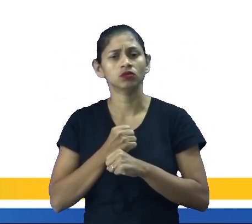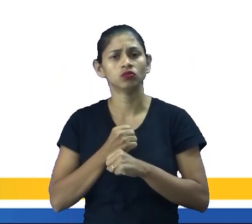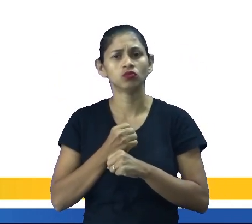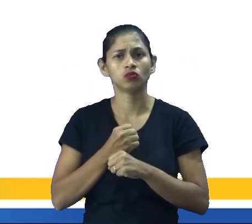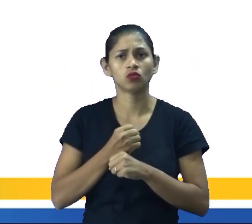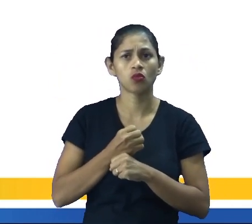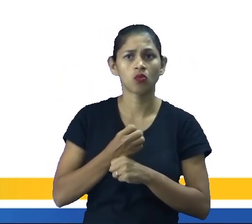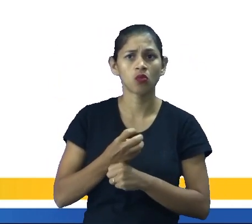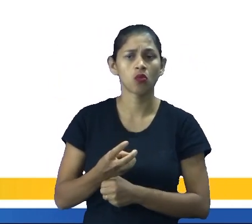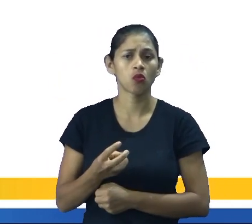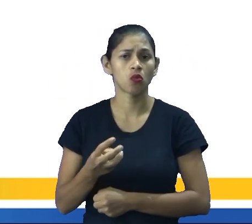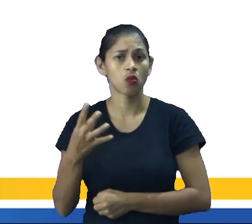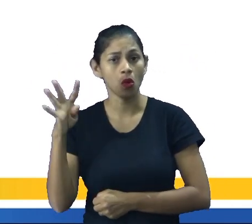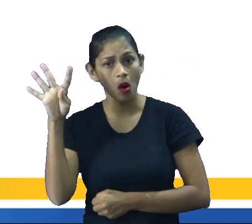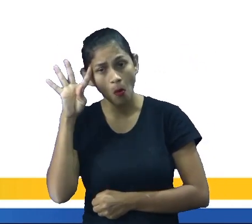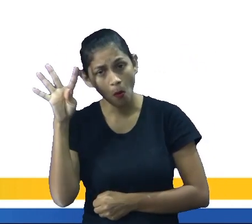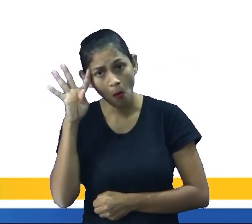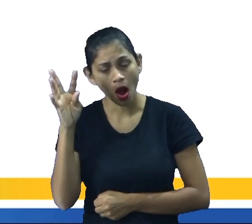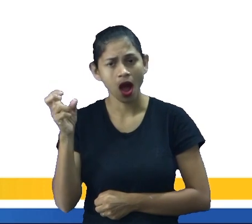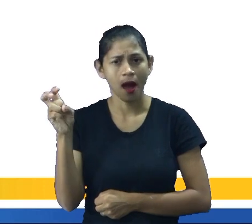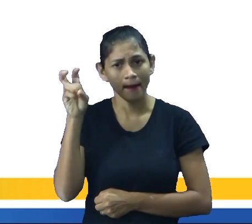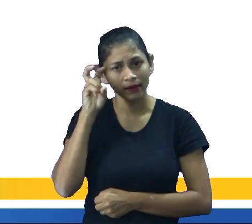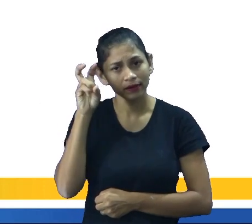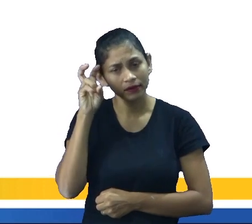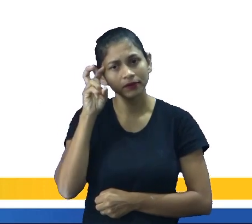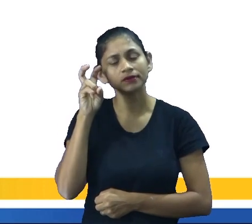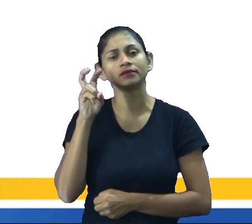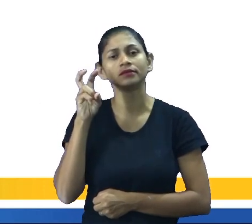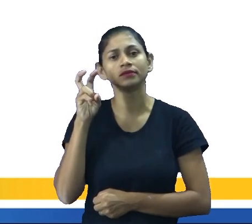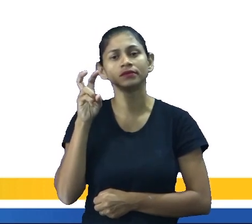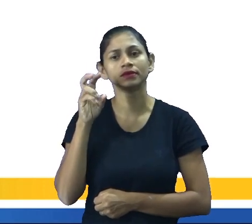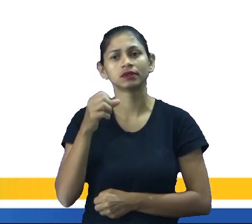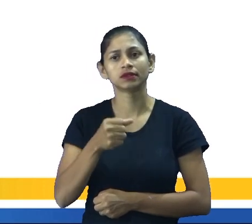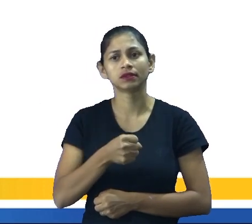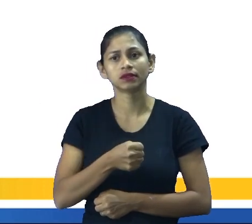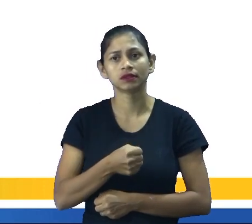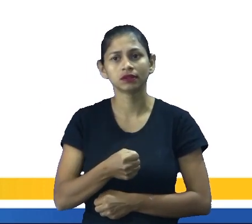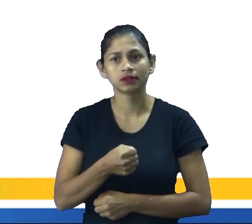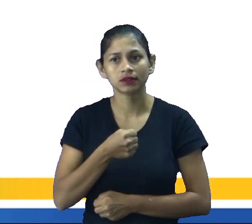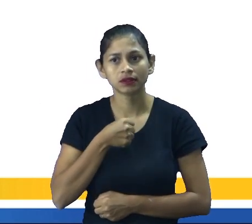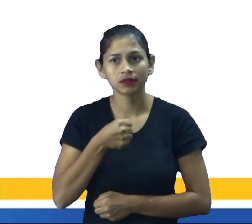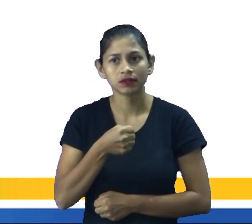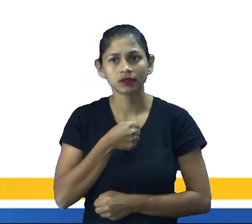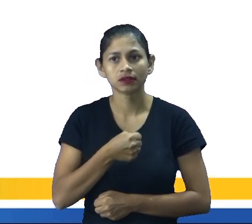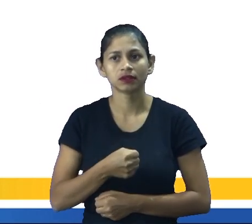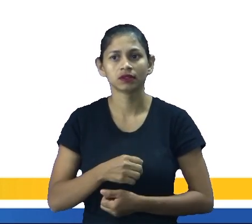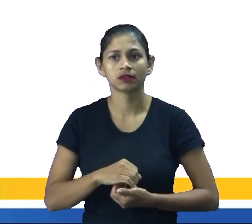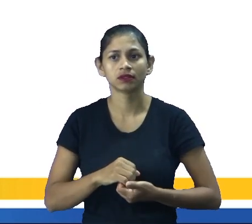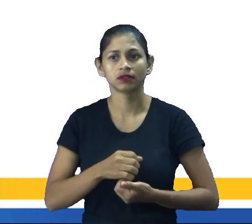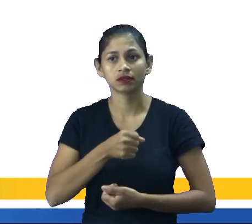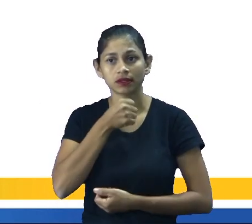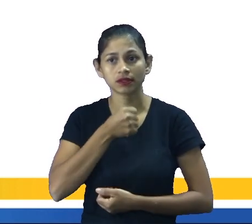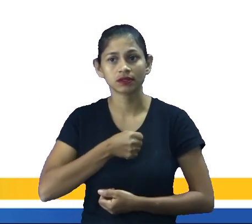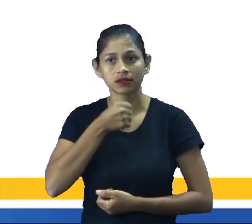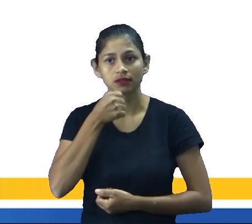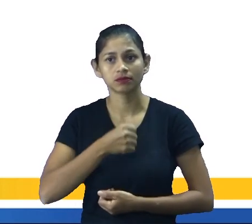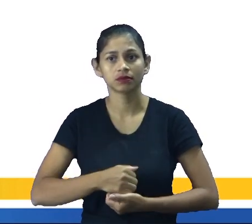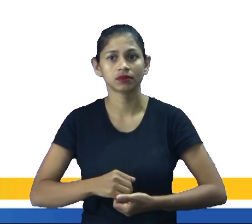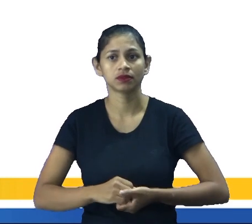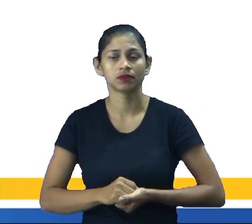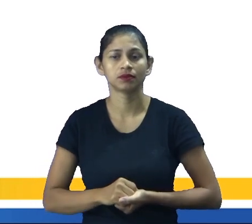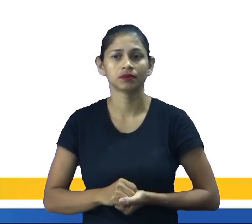-feira de novembro. Apesar de não ser muito popular no Brasil, nos Estados Unidos é feriado, sendo quase tão